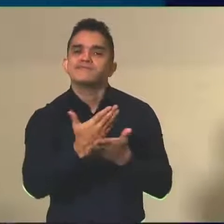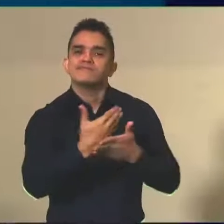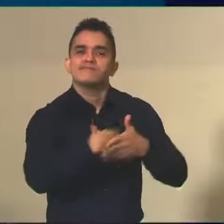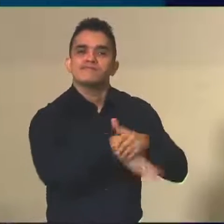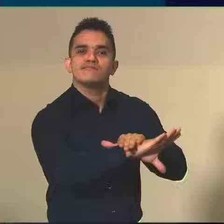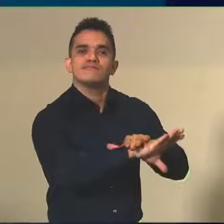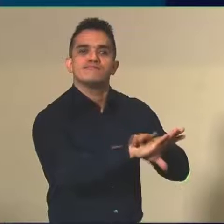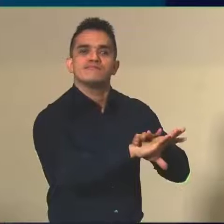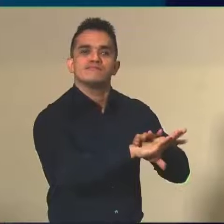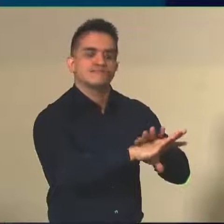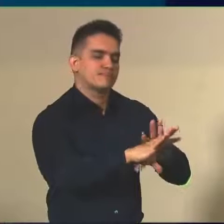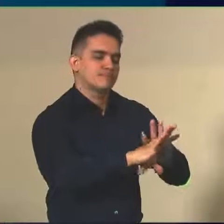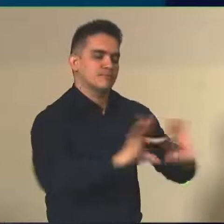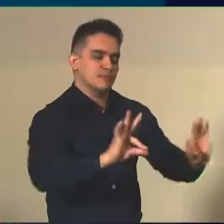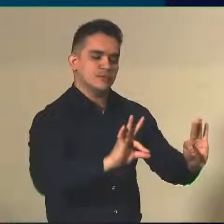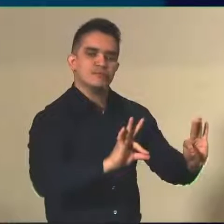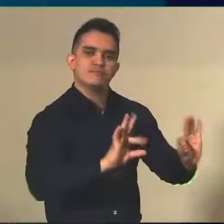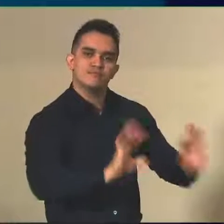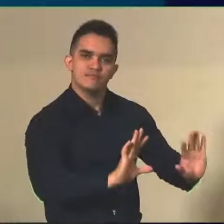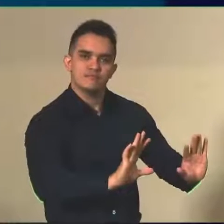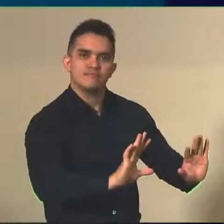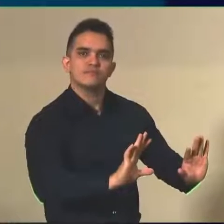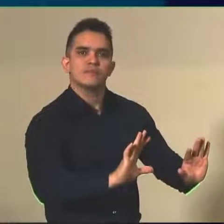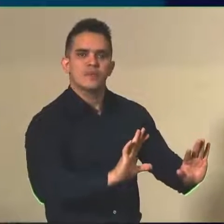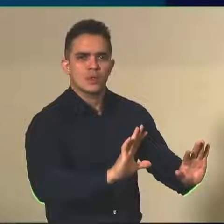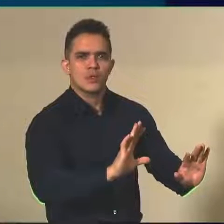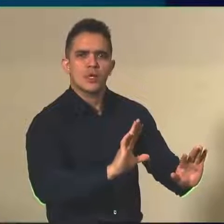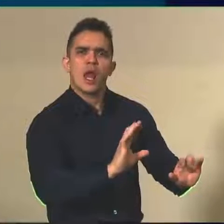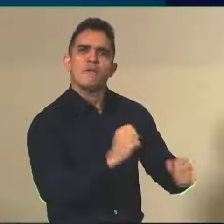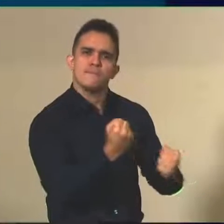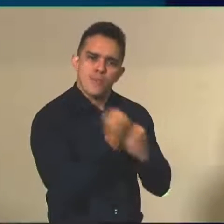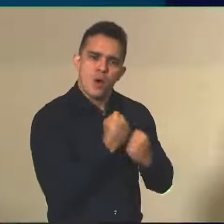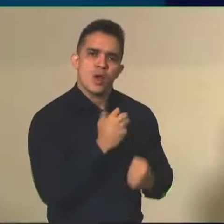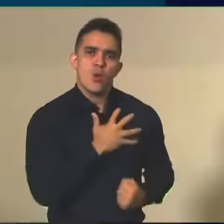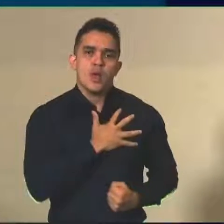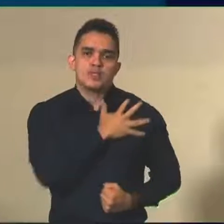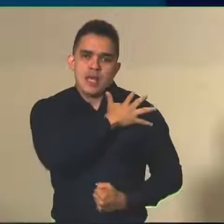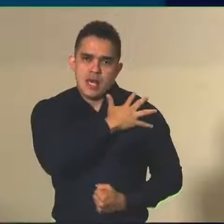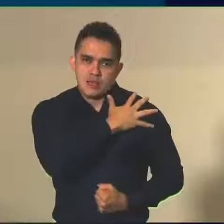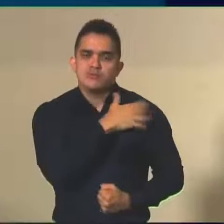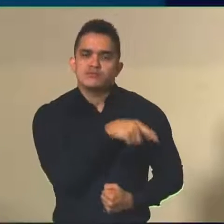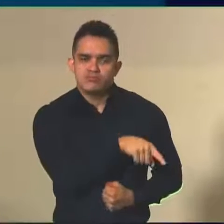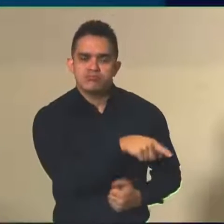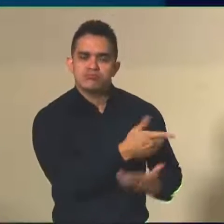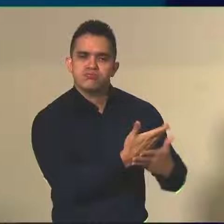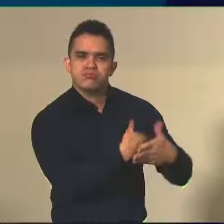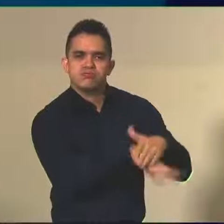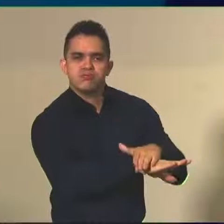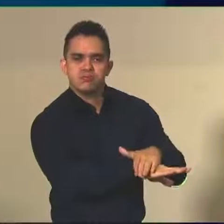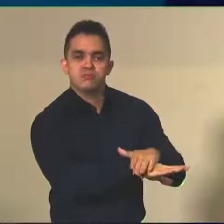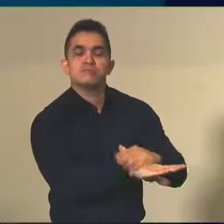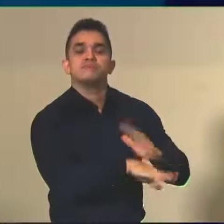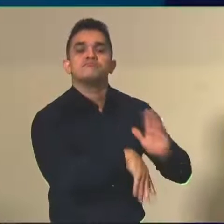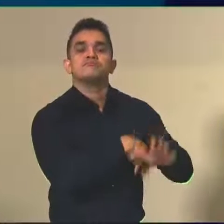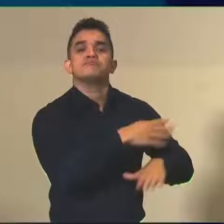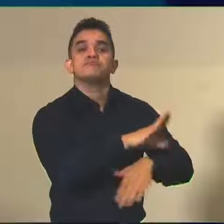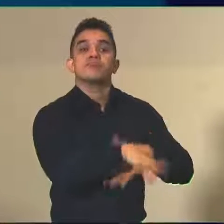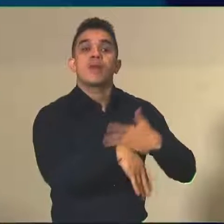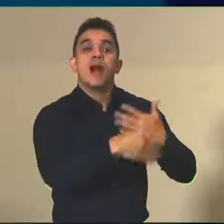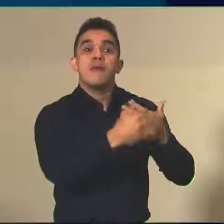em locais com apoio do Exército Brasileiro, e aí, essas provas são